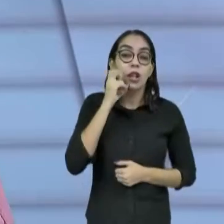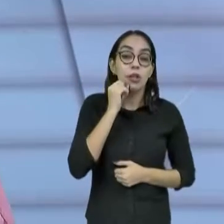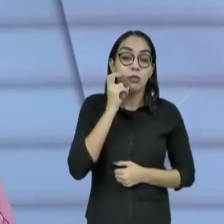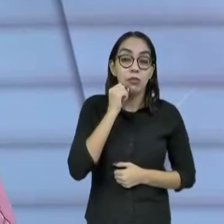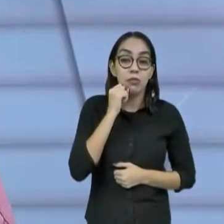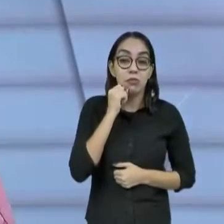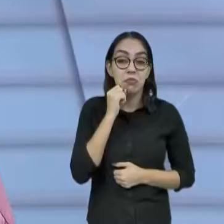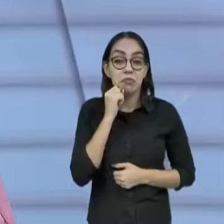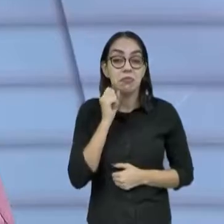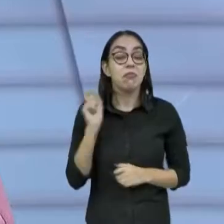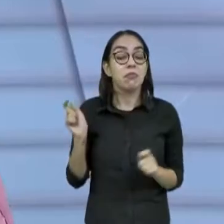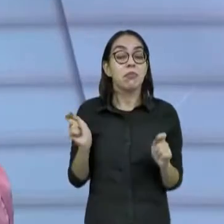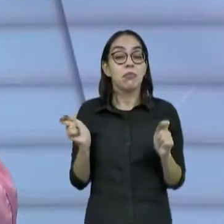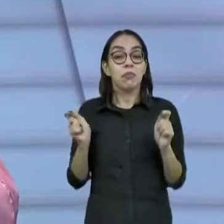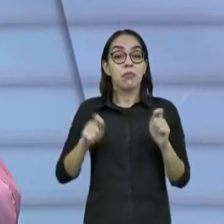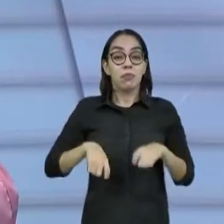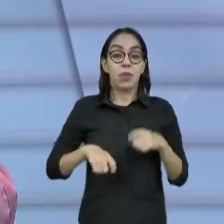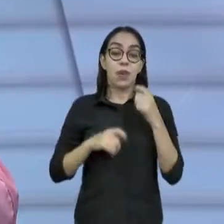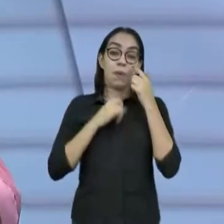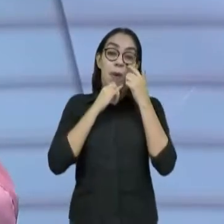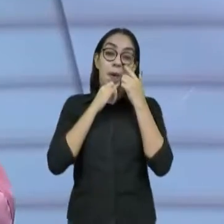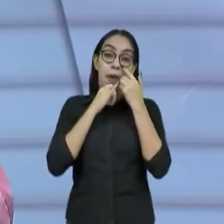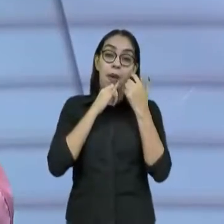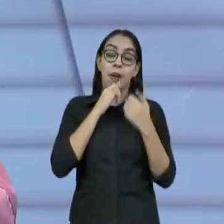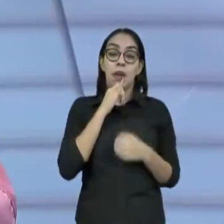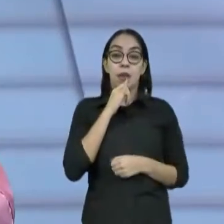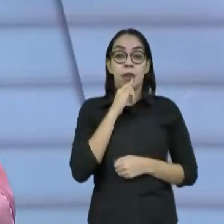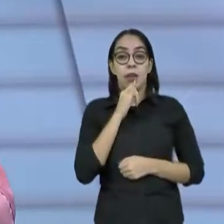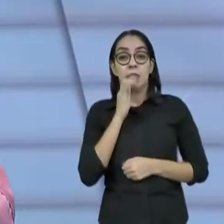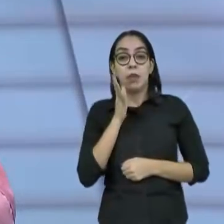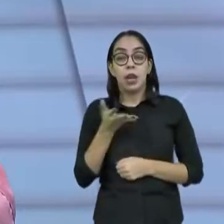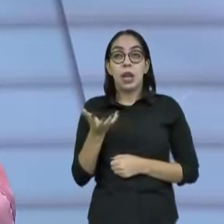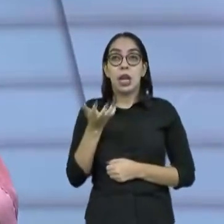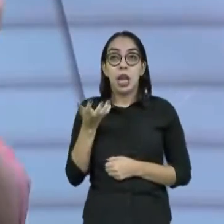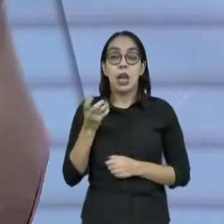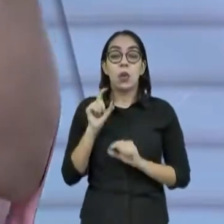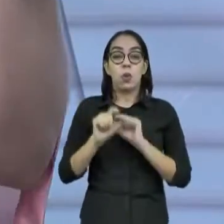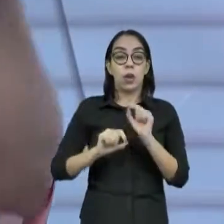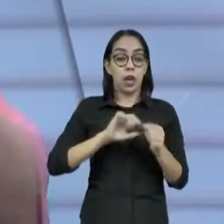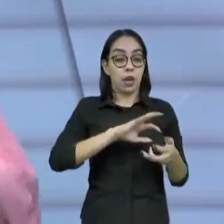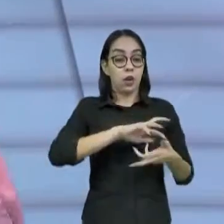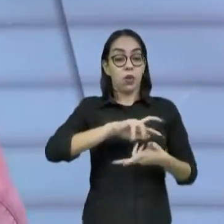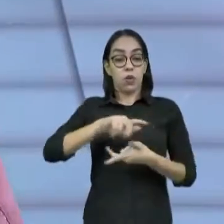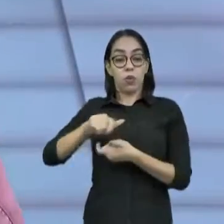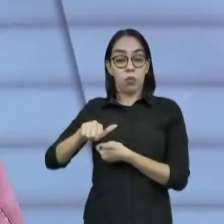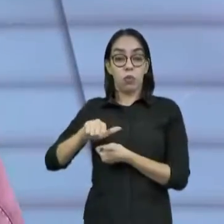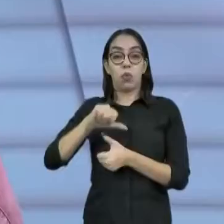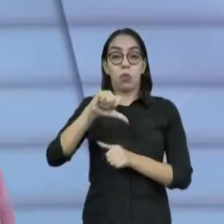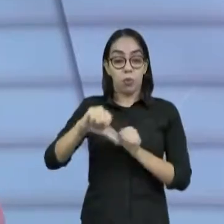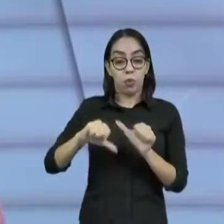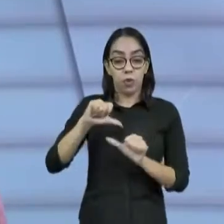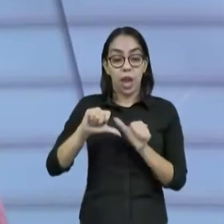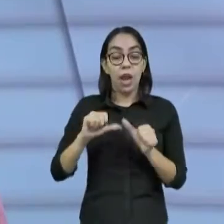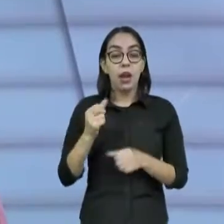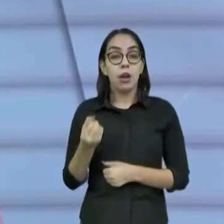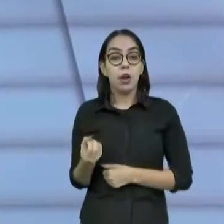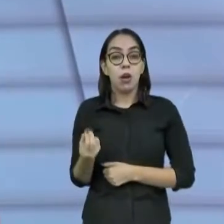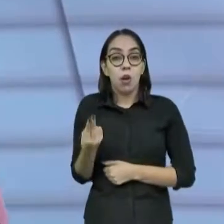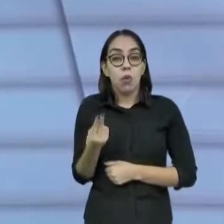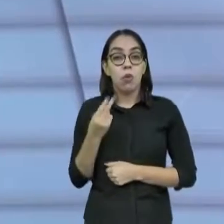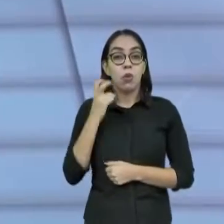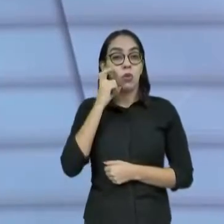lucro. A gente fala, né, entre ganhar dinheiro e mudar o mundo, fica com os dois. E essa é uma cadeia produtiva que permite